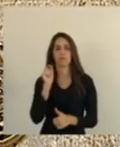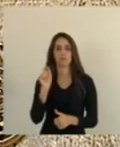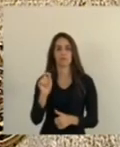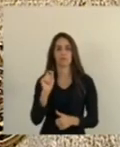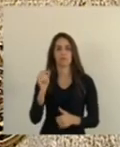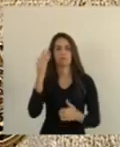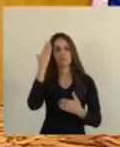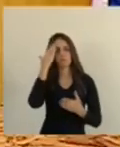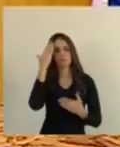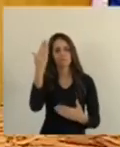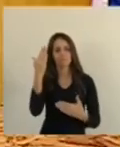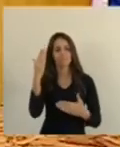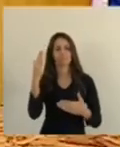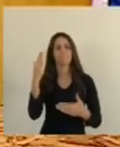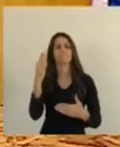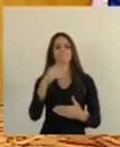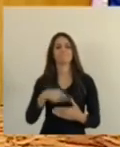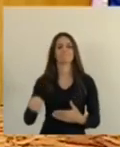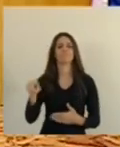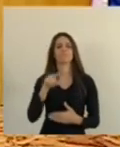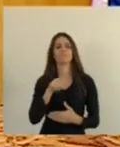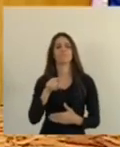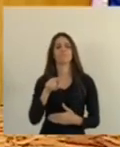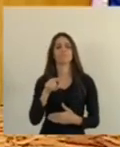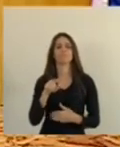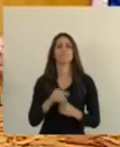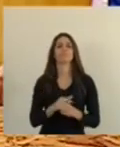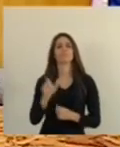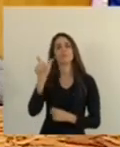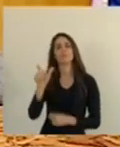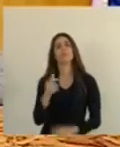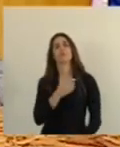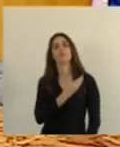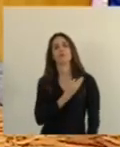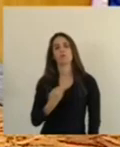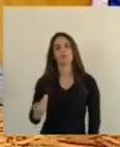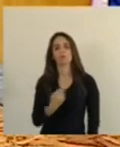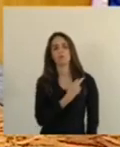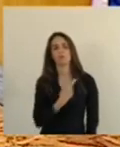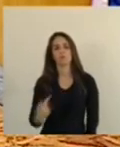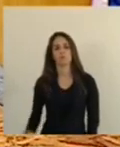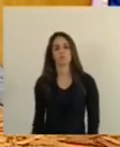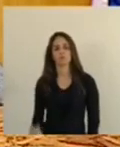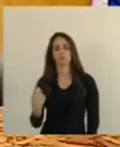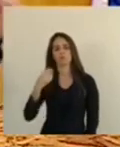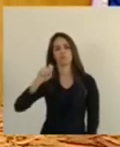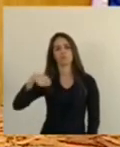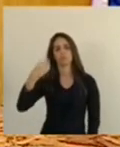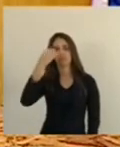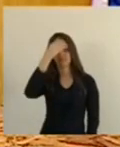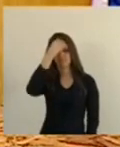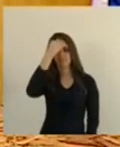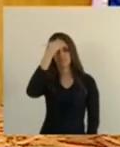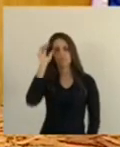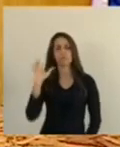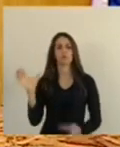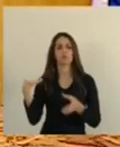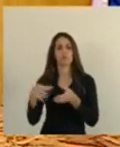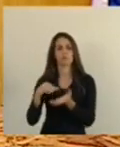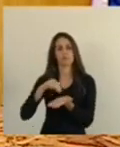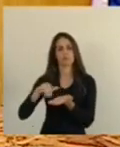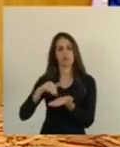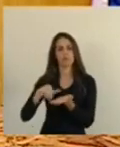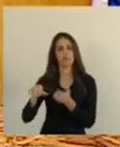agradecer ao governador Renato Casagrande e à sua equipe da Secretaria de Educação, ao secretário Vitor